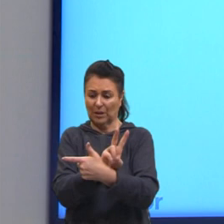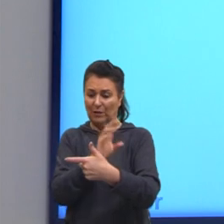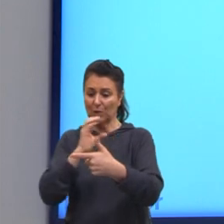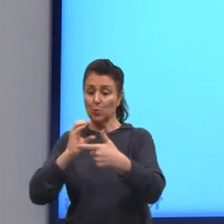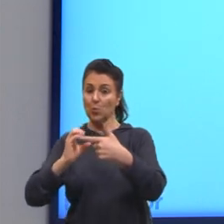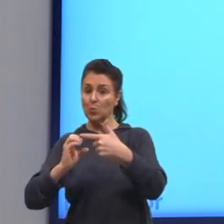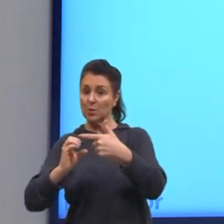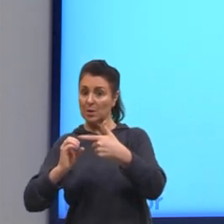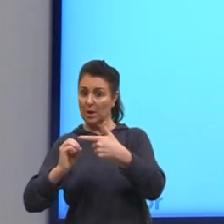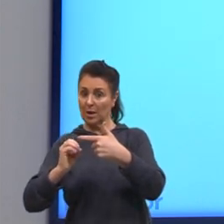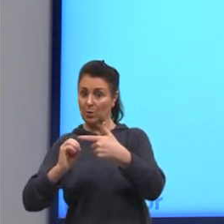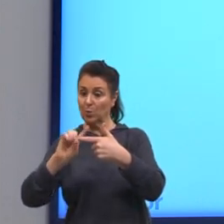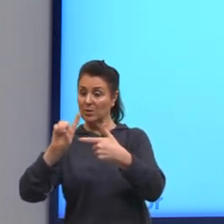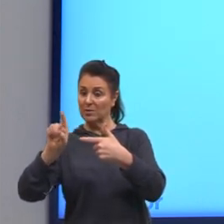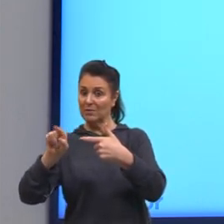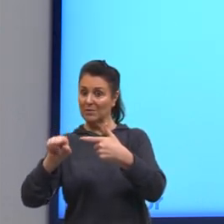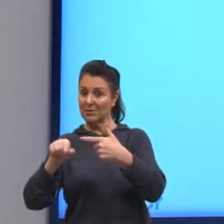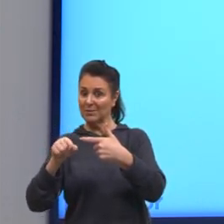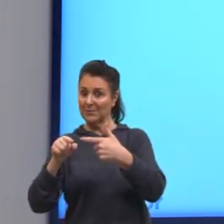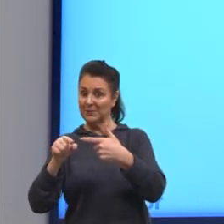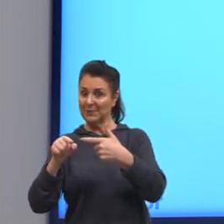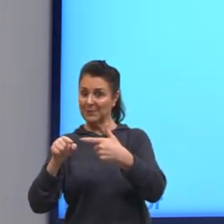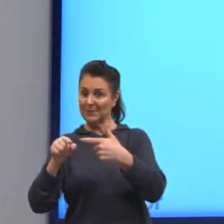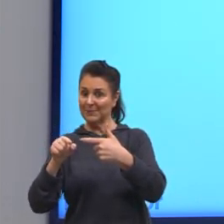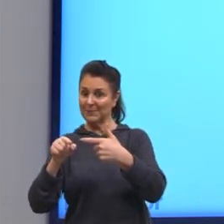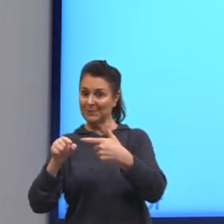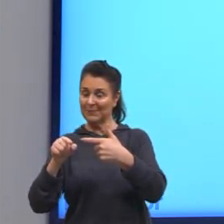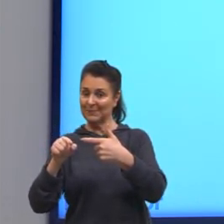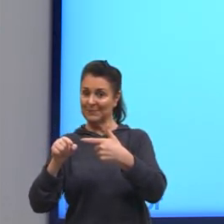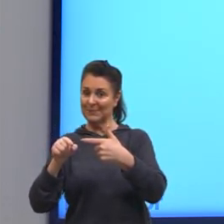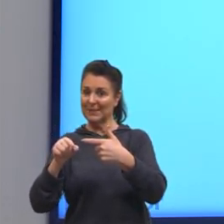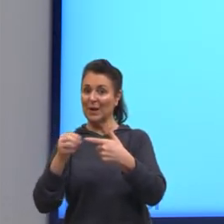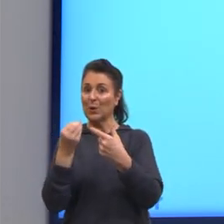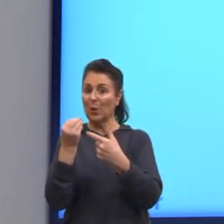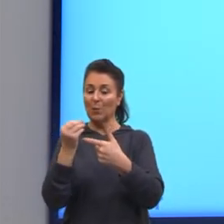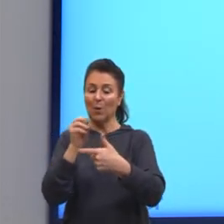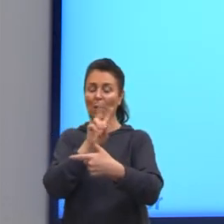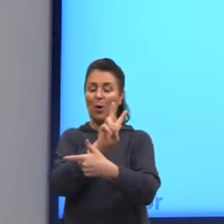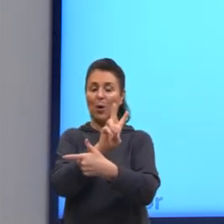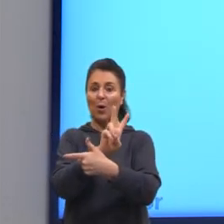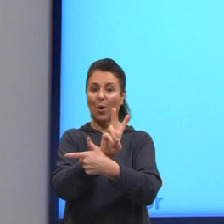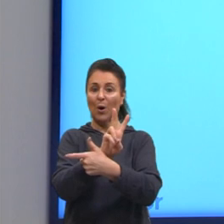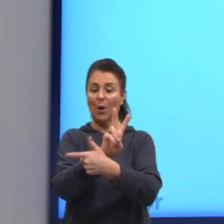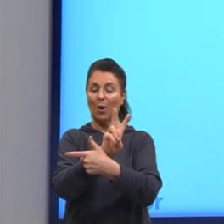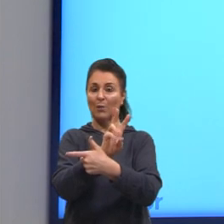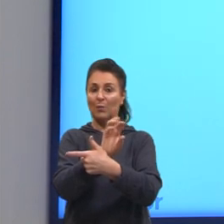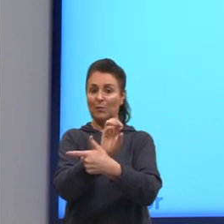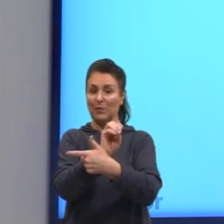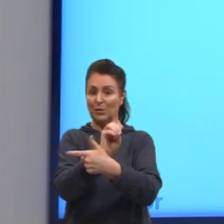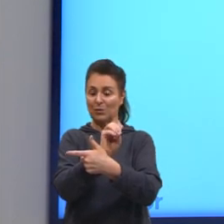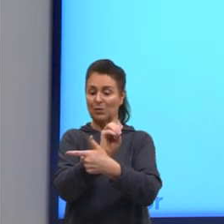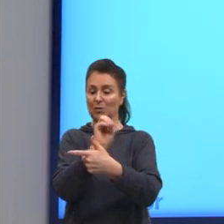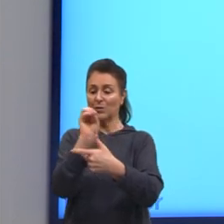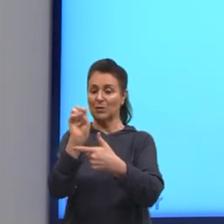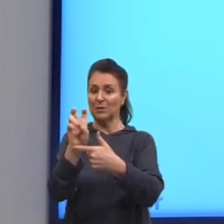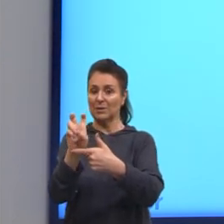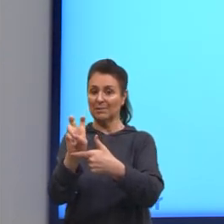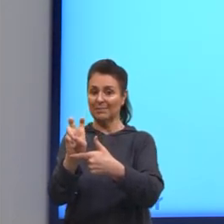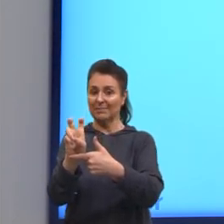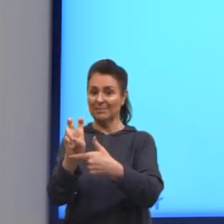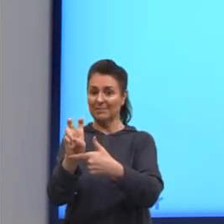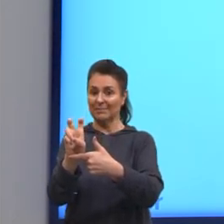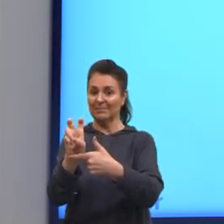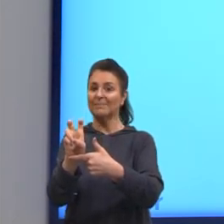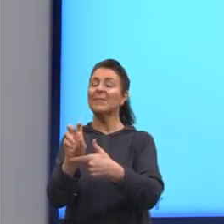adicionamos a vírgula e o zerinho aqui em cima. Então, fica 20 dividido por 5. Agora, a gente